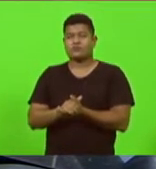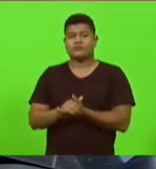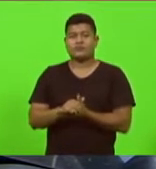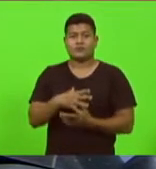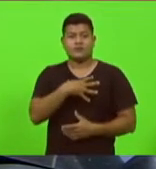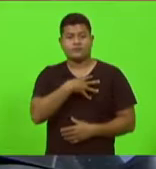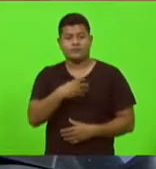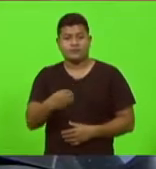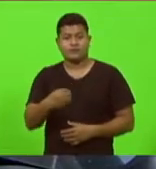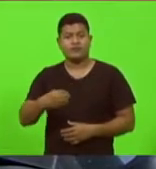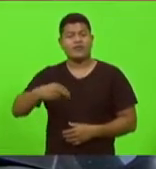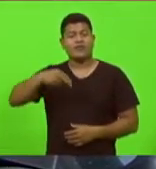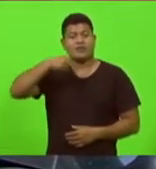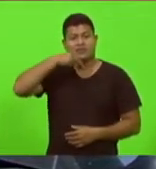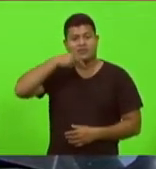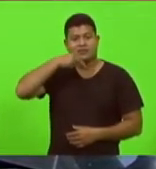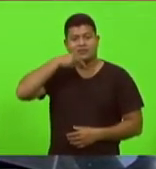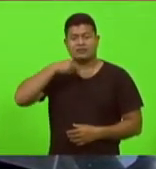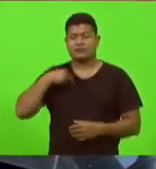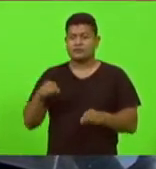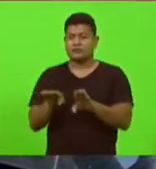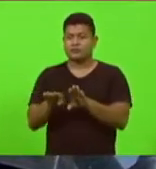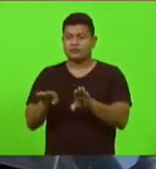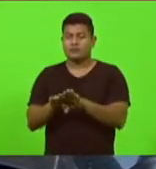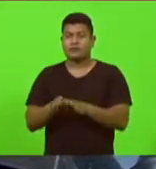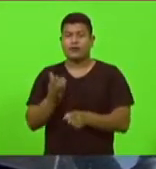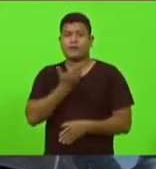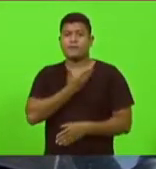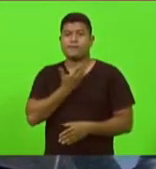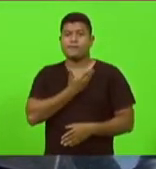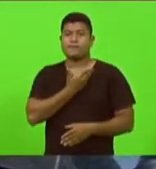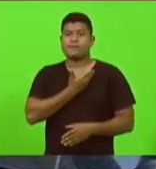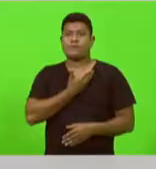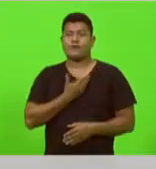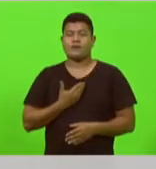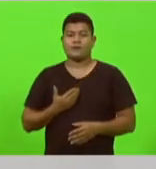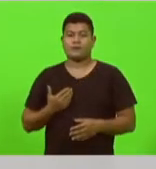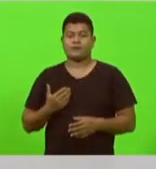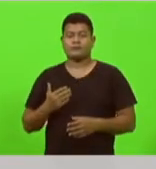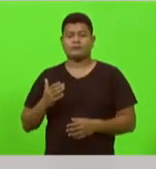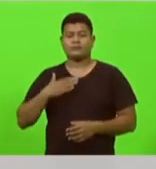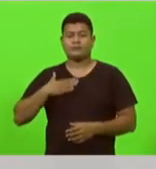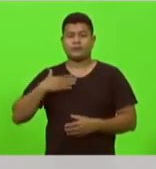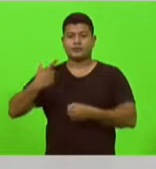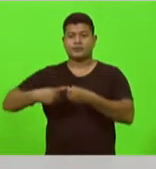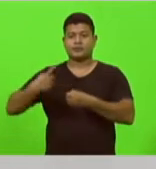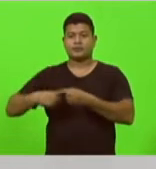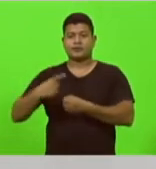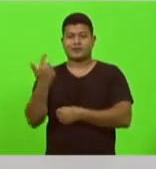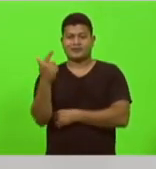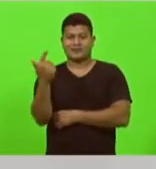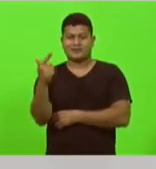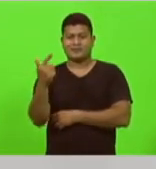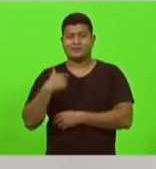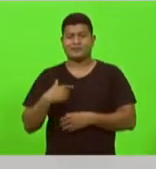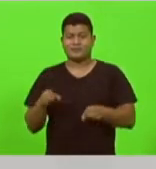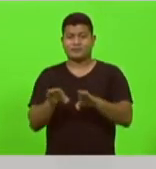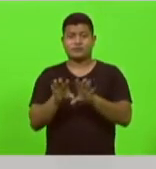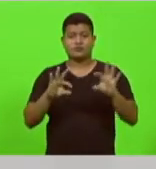meus amigos também, companheiros da minha querida cidade de Gaspar, os catarinenses que nos ouvem